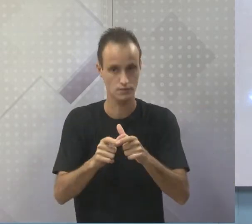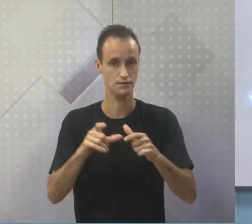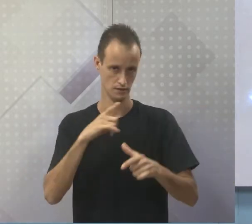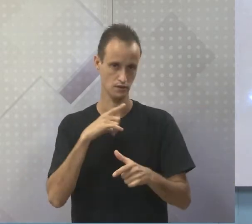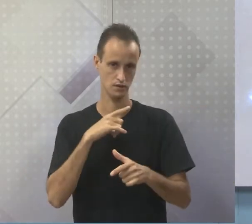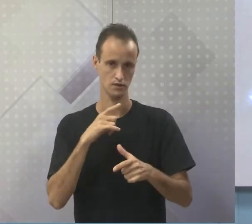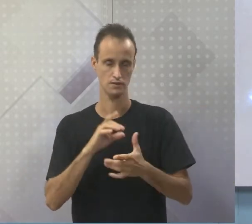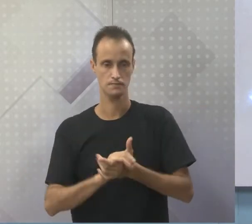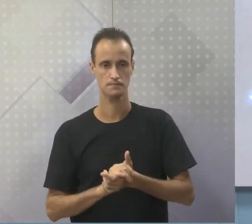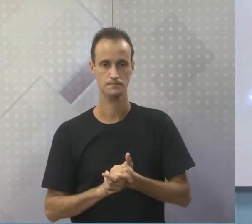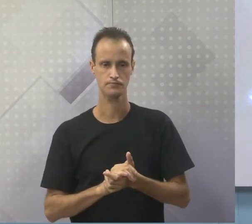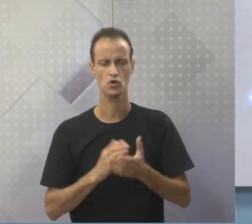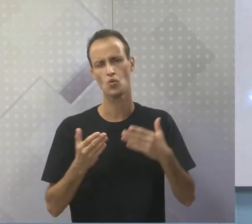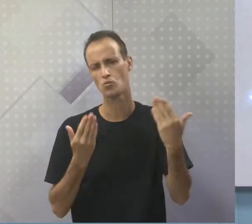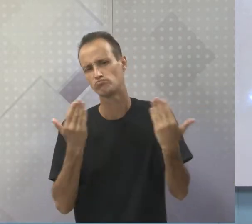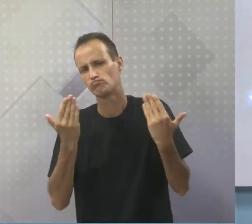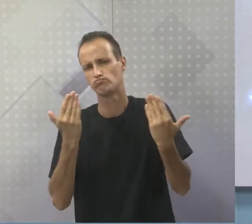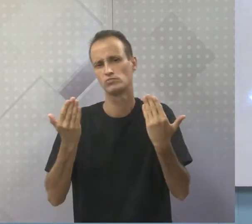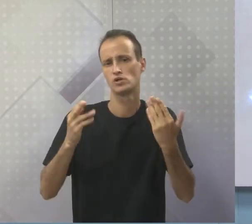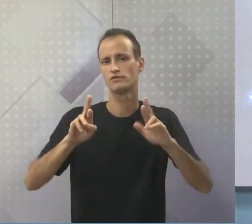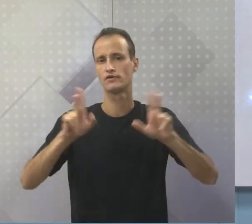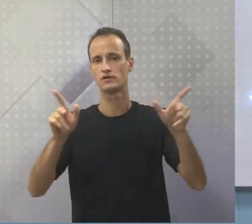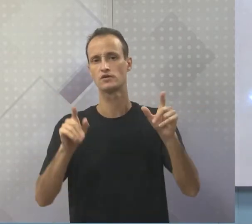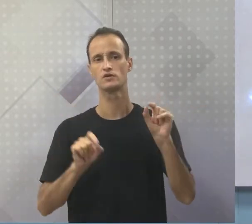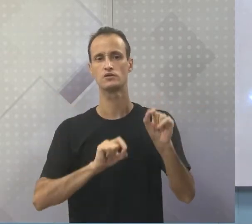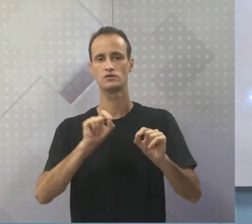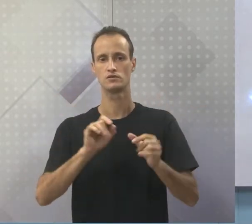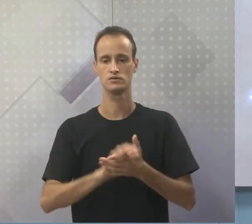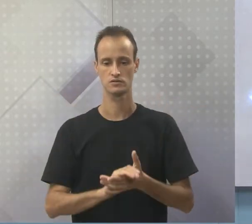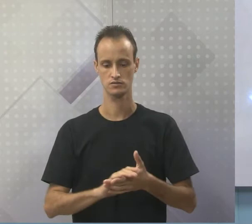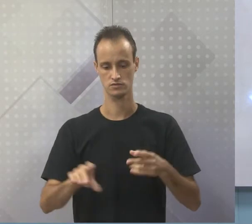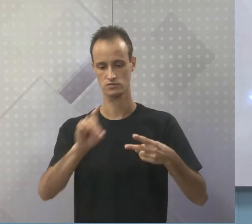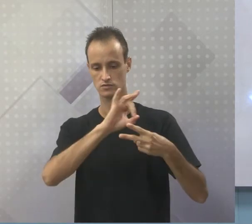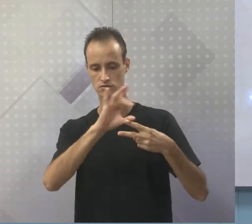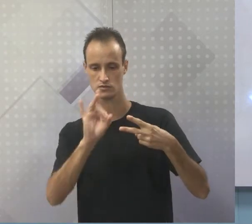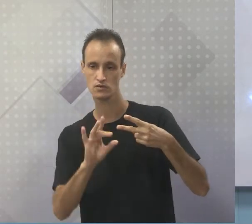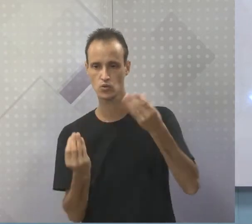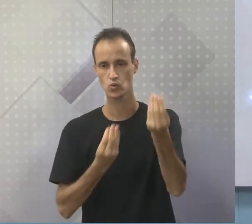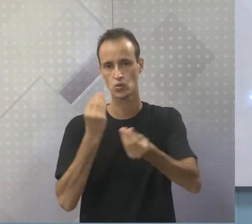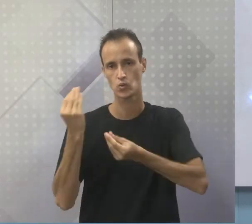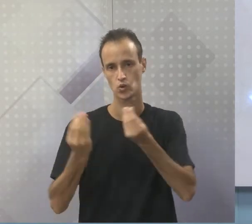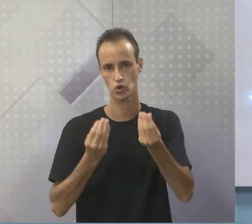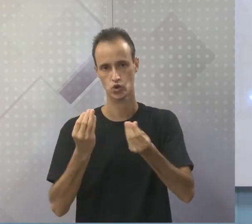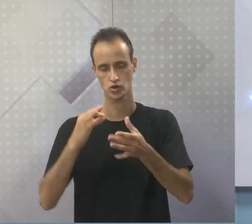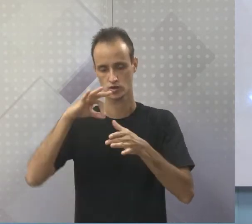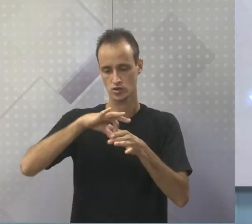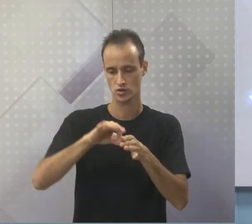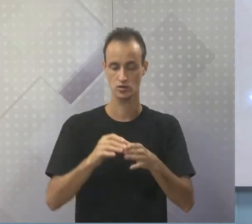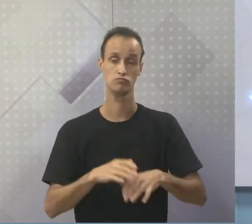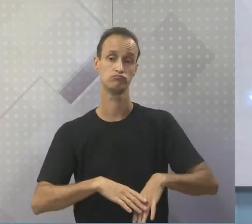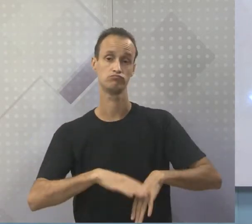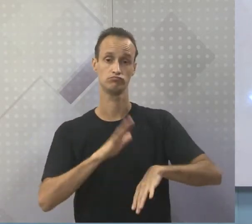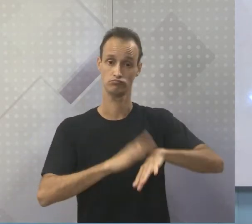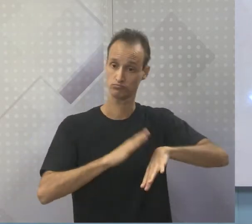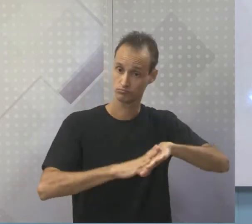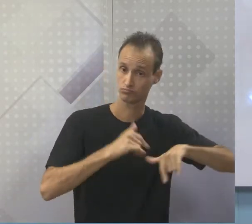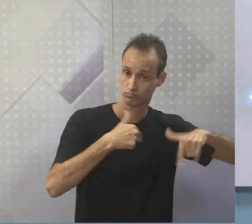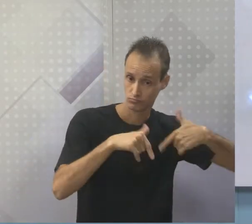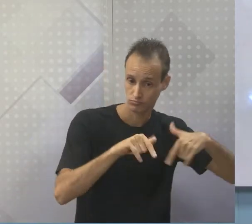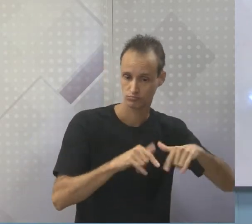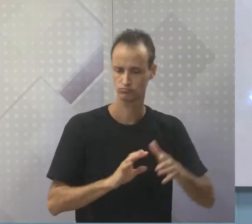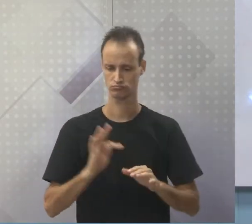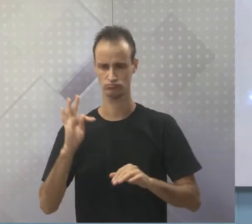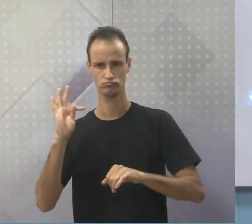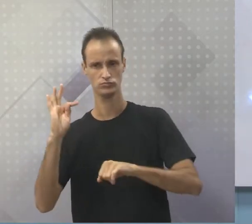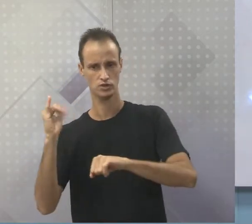analisar aí qual é a diferença. E a diferença de cada produção, ele requer a utilização de mão de obra, a utilização de